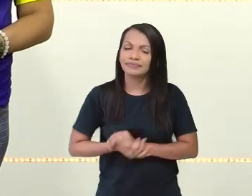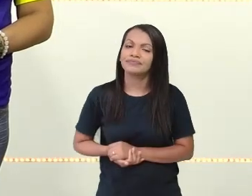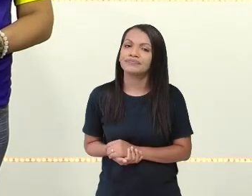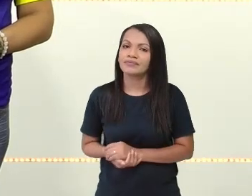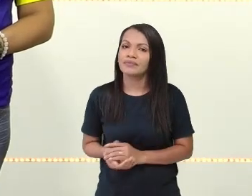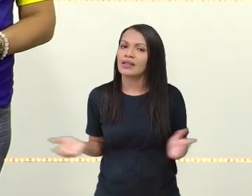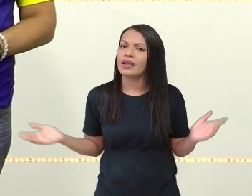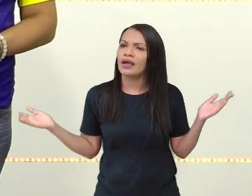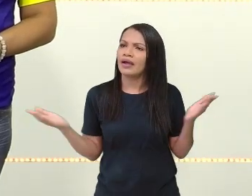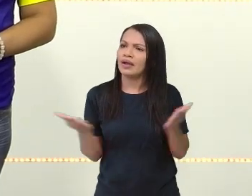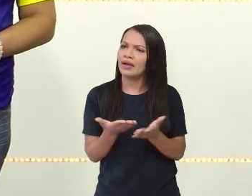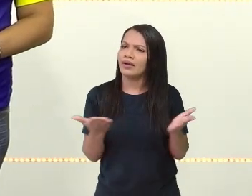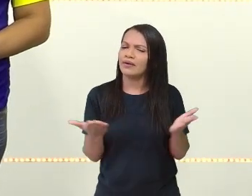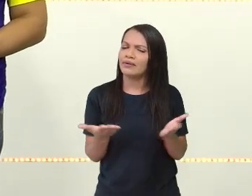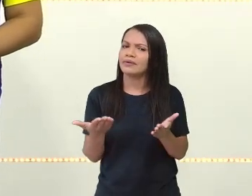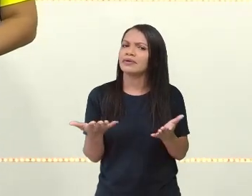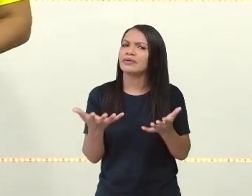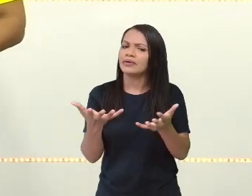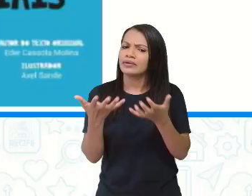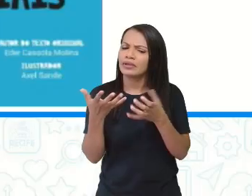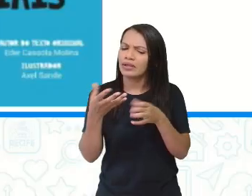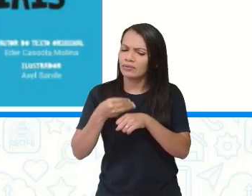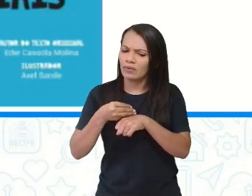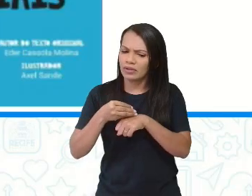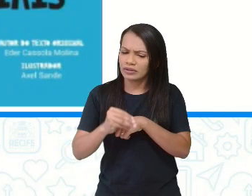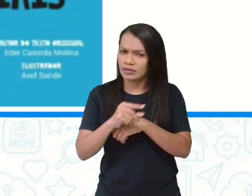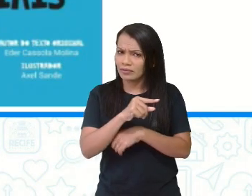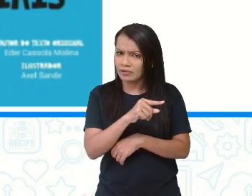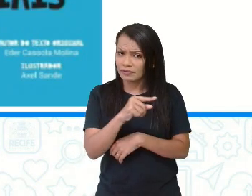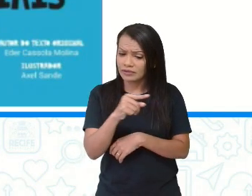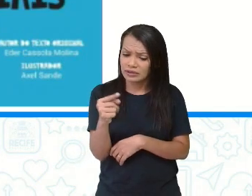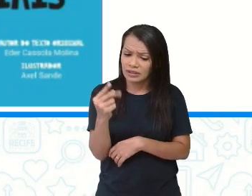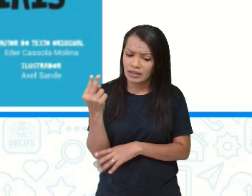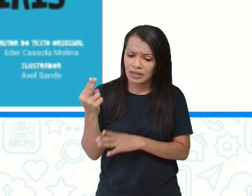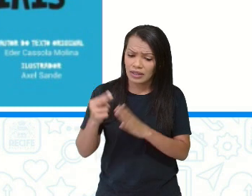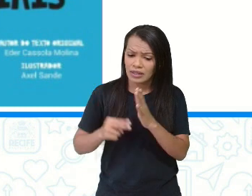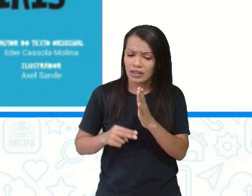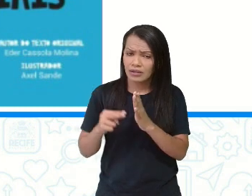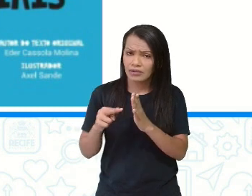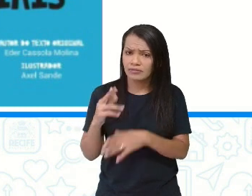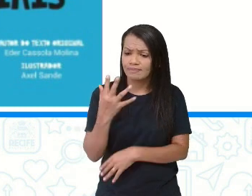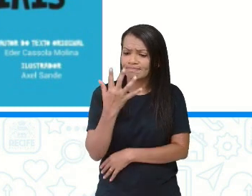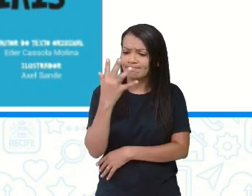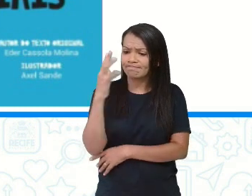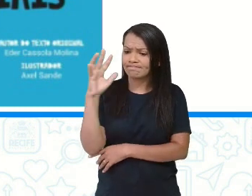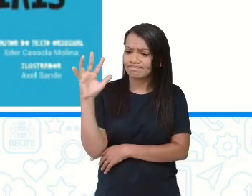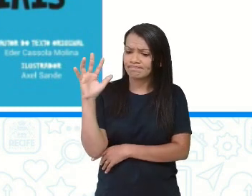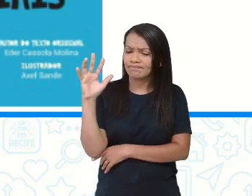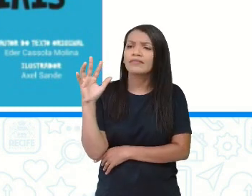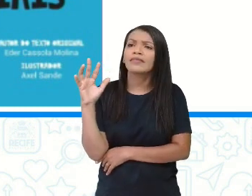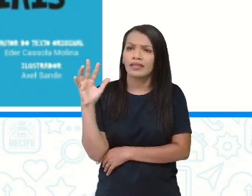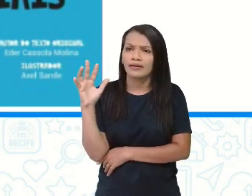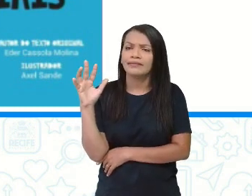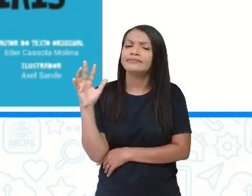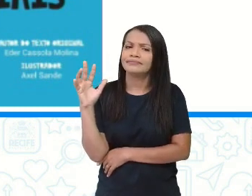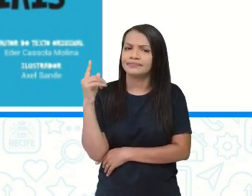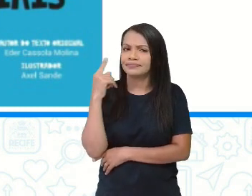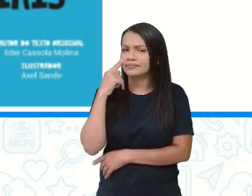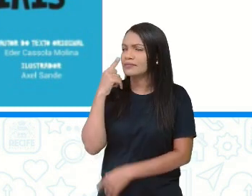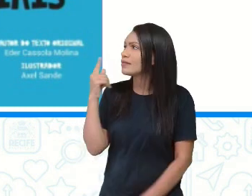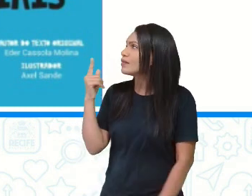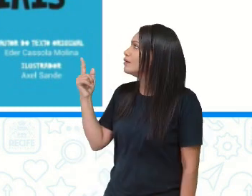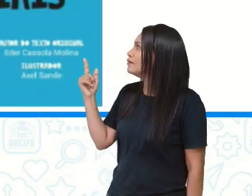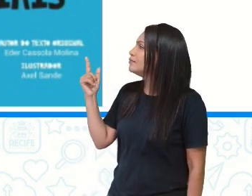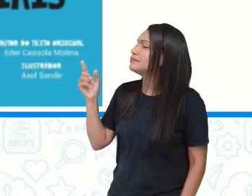Agora, quero deixar para vocês essa dica de leitura. Da árvore.com.br Som,